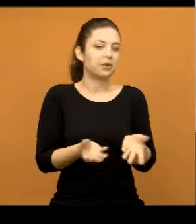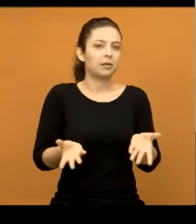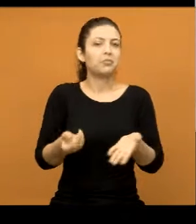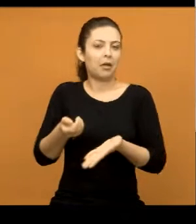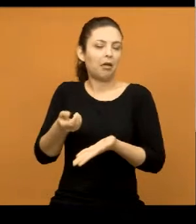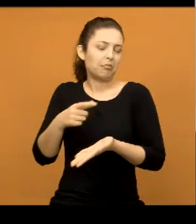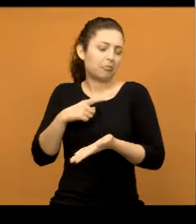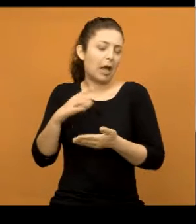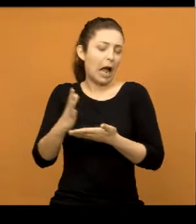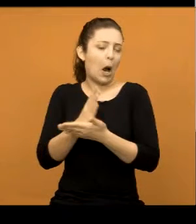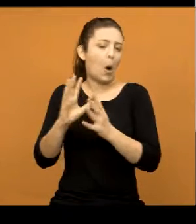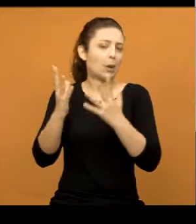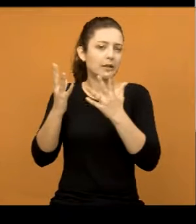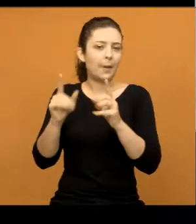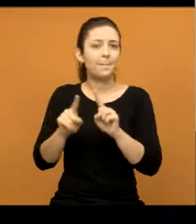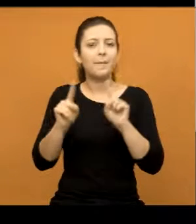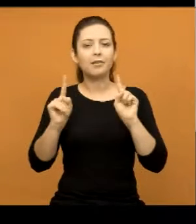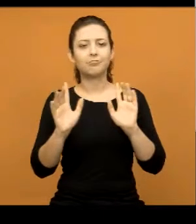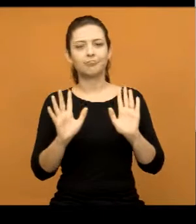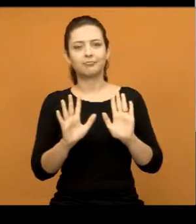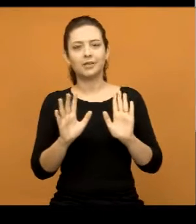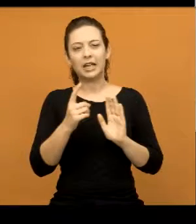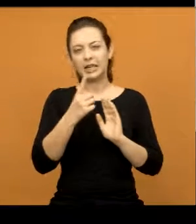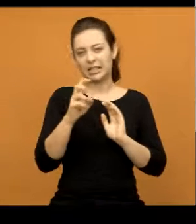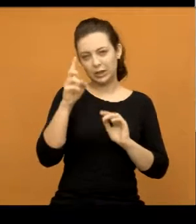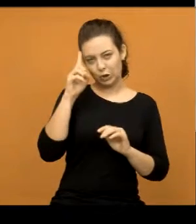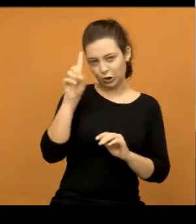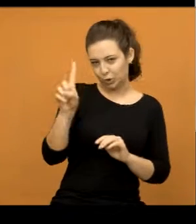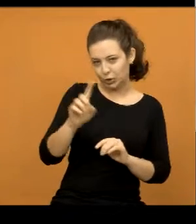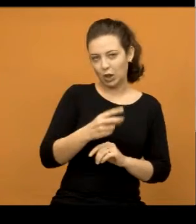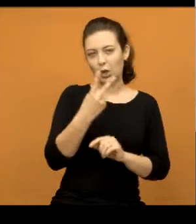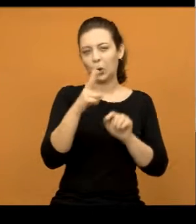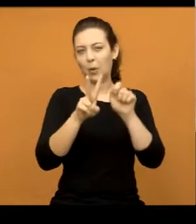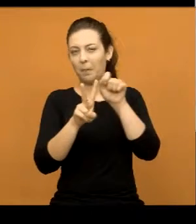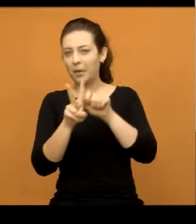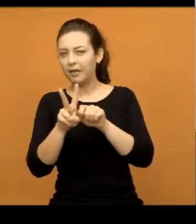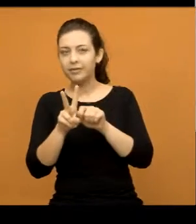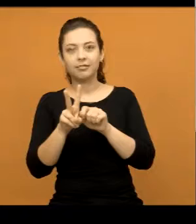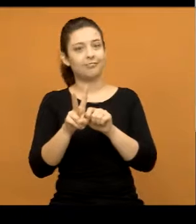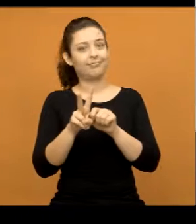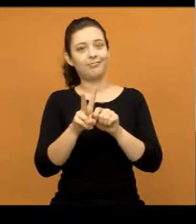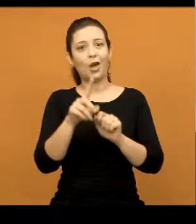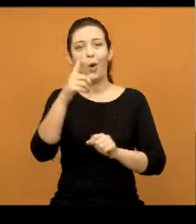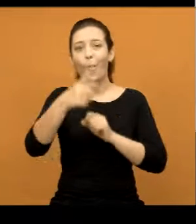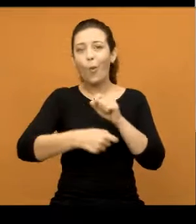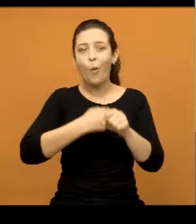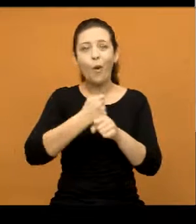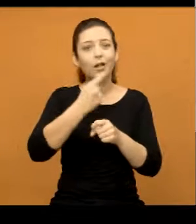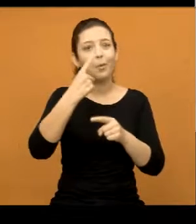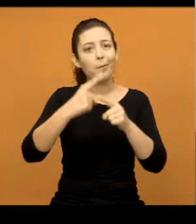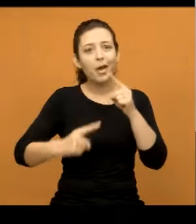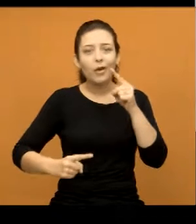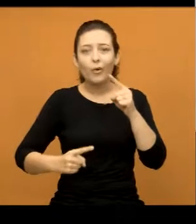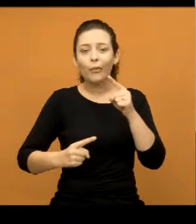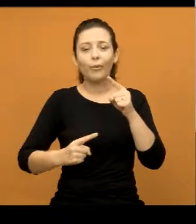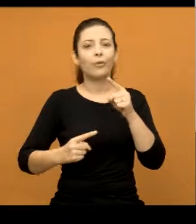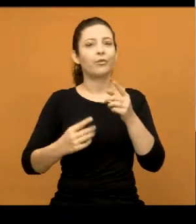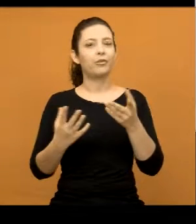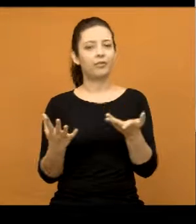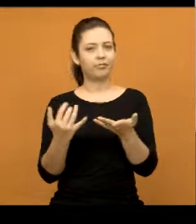eles existem. Mas, minha gente, nós não estamos falando de 15 dias, de um mês, dois meses, nós estamos falando de um ano e meio. Não é